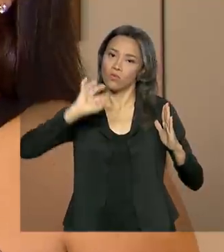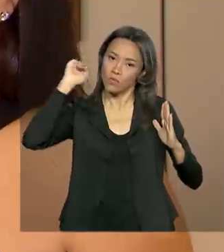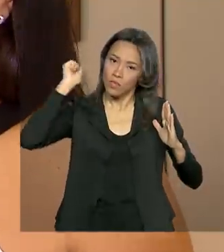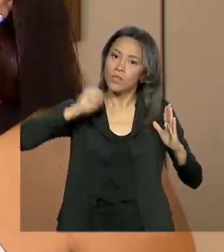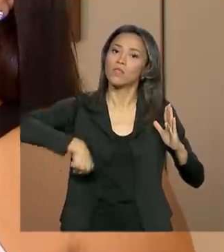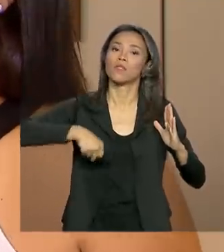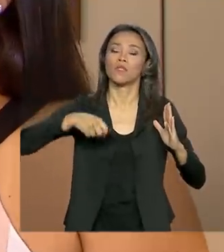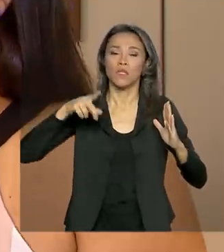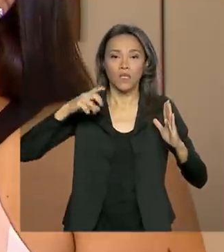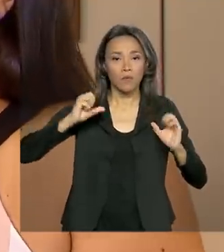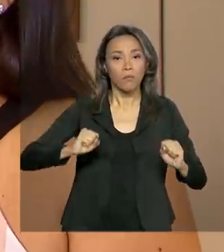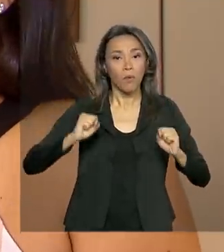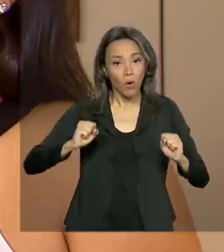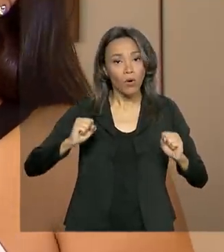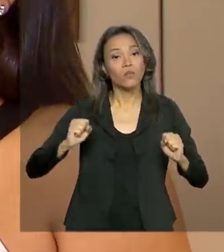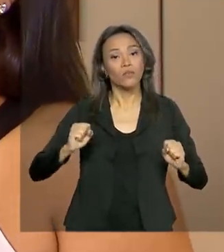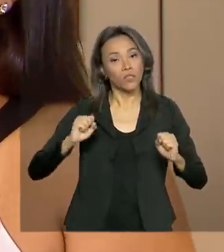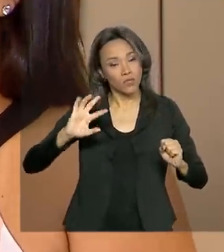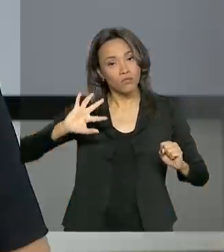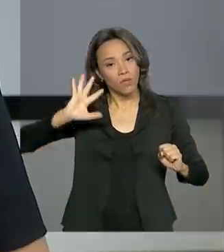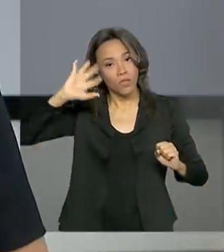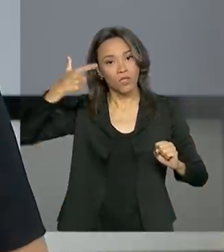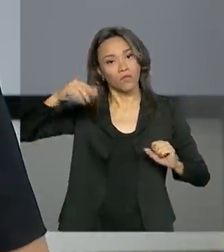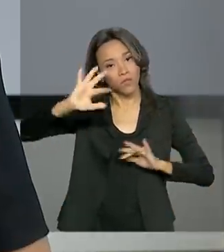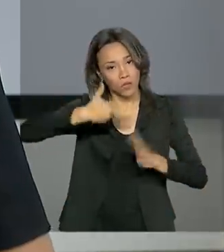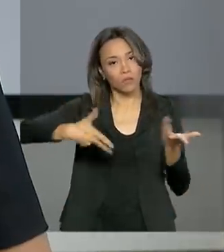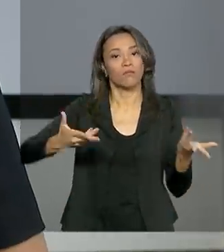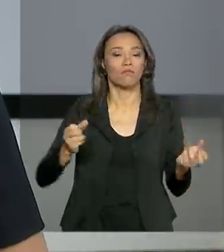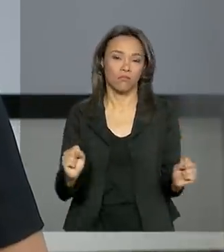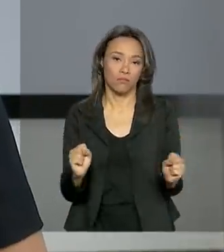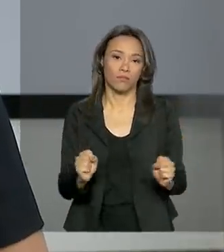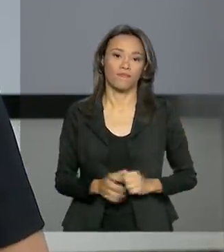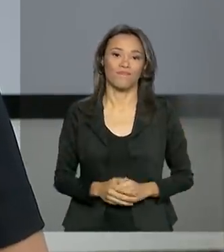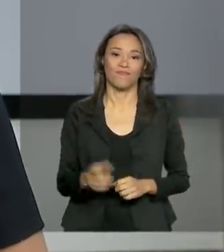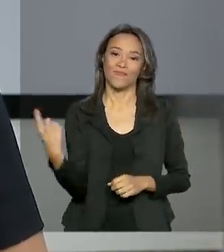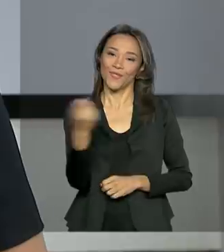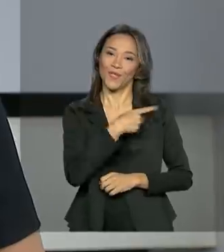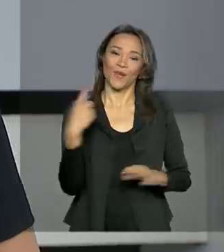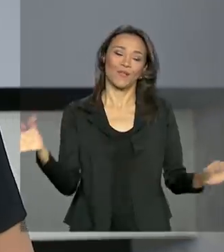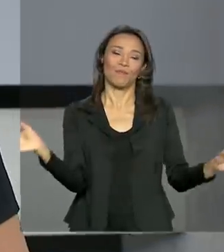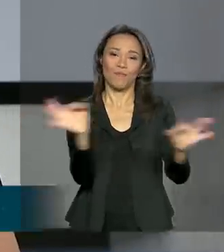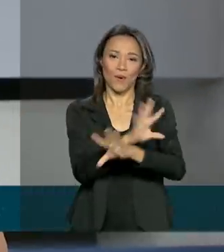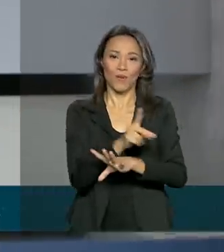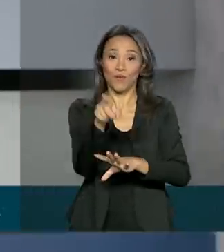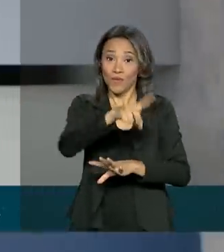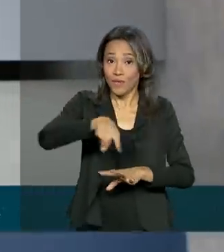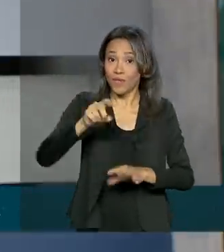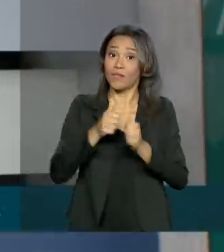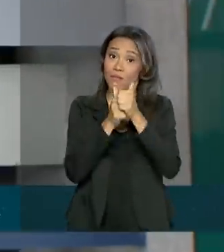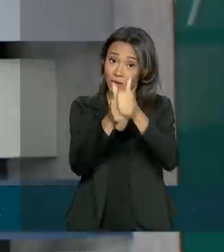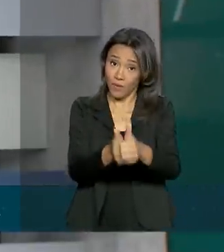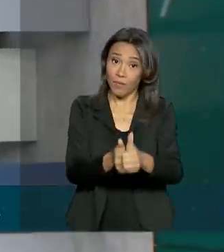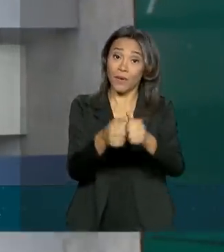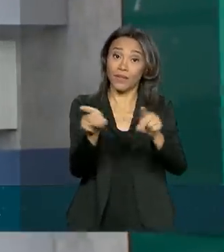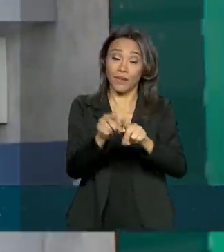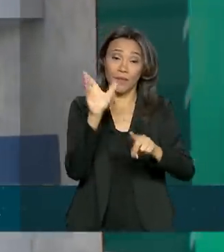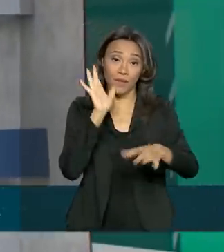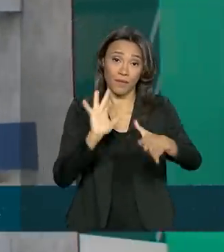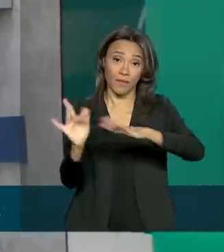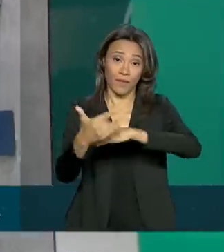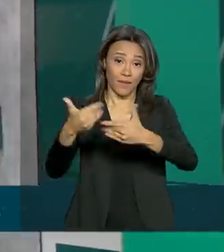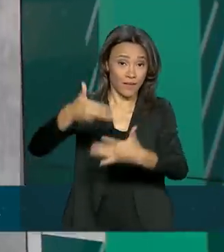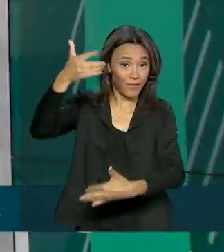requerer a reparação daquele produto. Brasil em Dia termina aqui, nos acompanhe também pelas redes